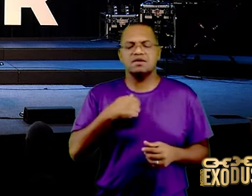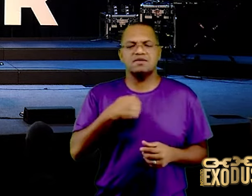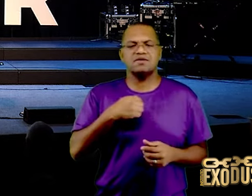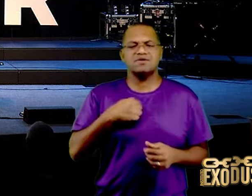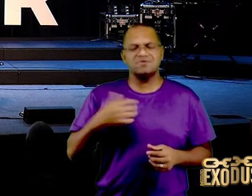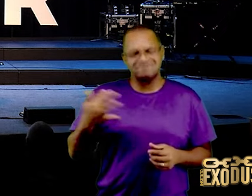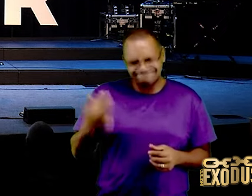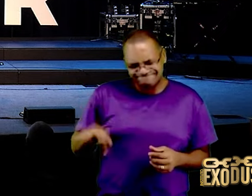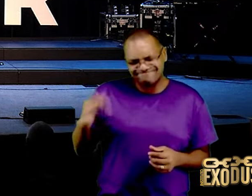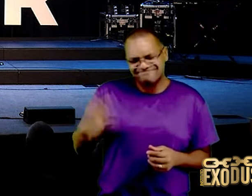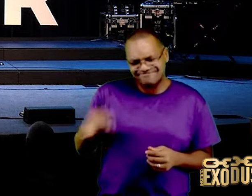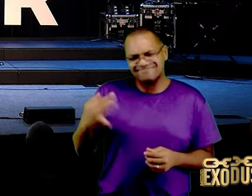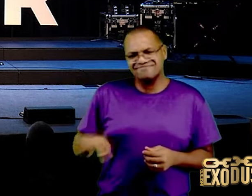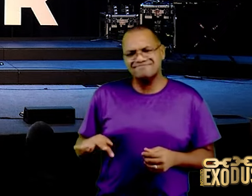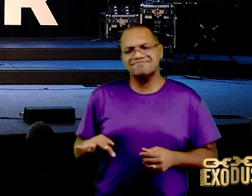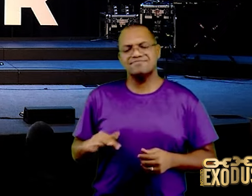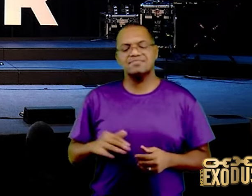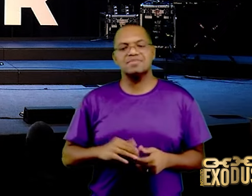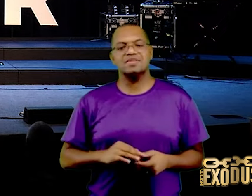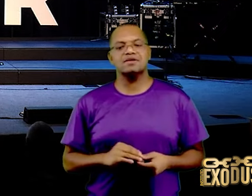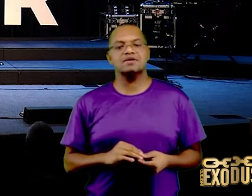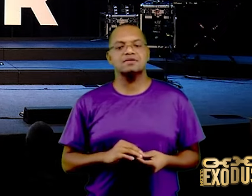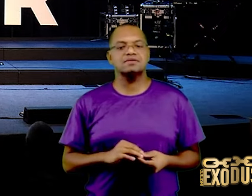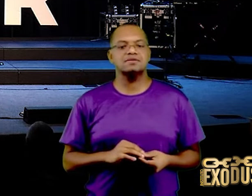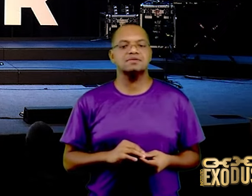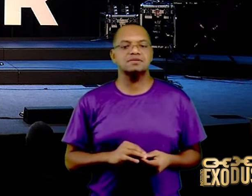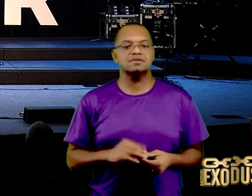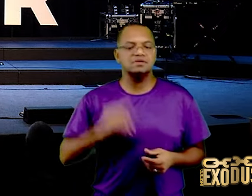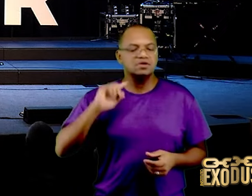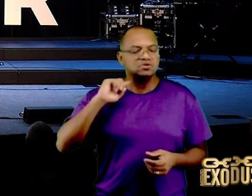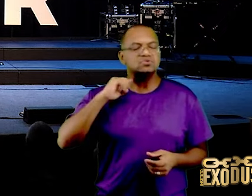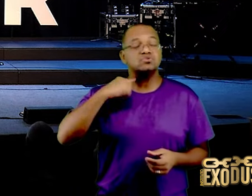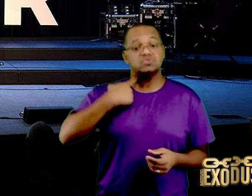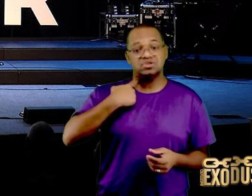não é retaliação não, isso aqui é sujeira,